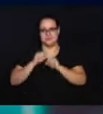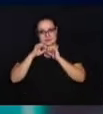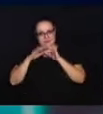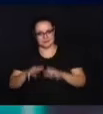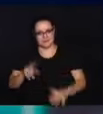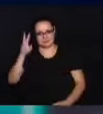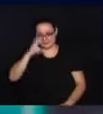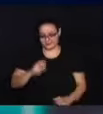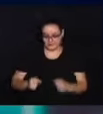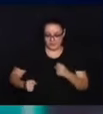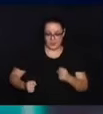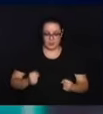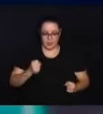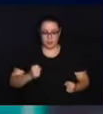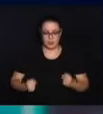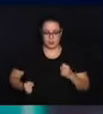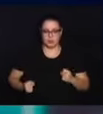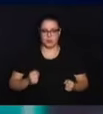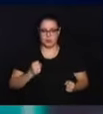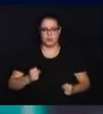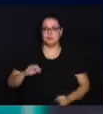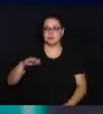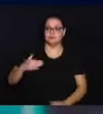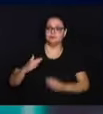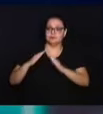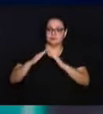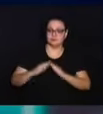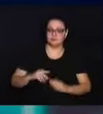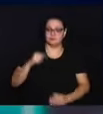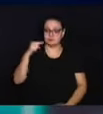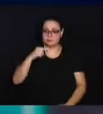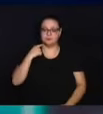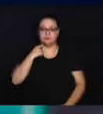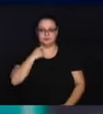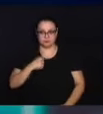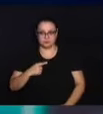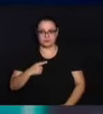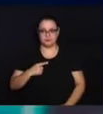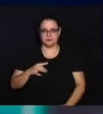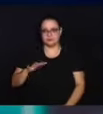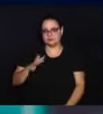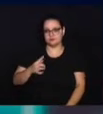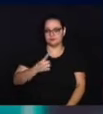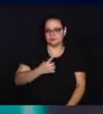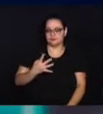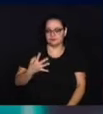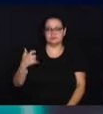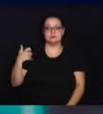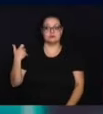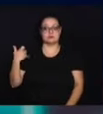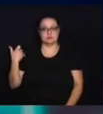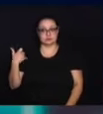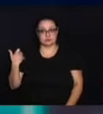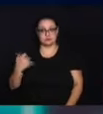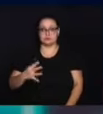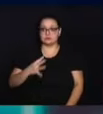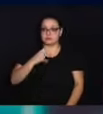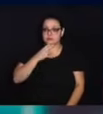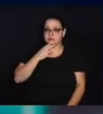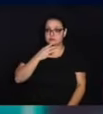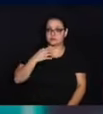Sua história na corrida começou quando ele ainda morava em Minas Gerais. Com cerca de 14 anos,